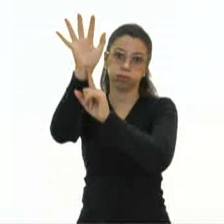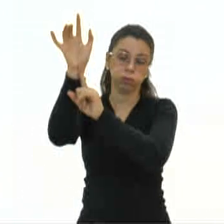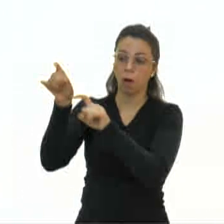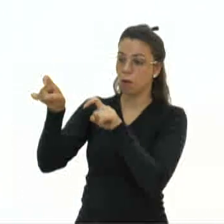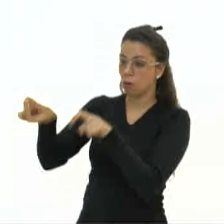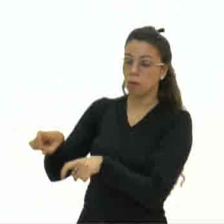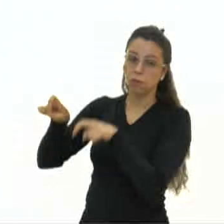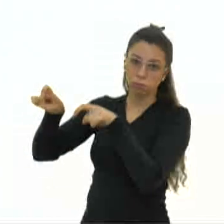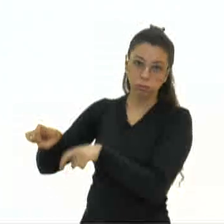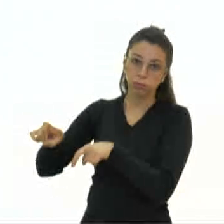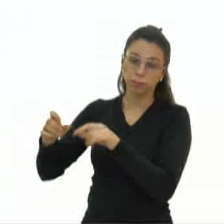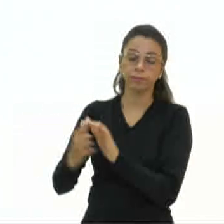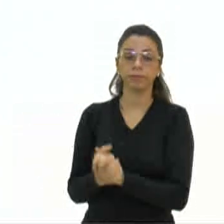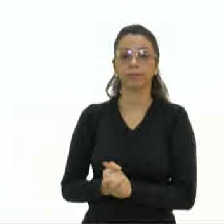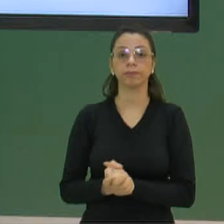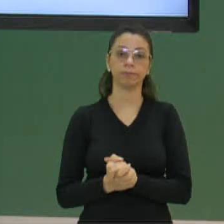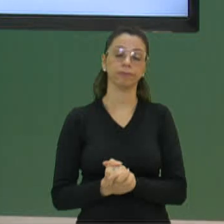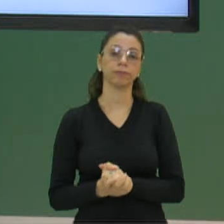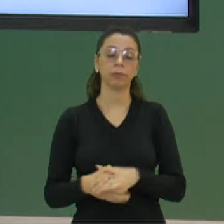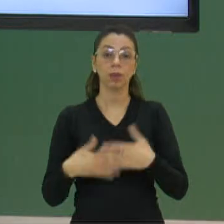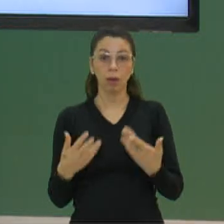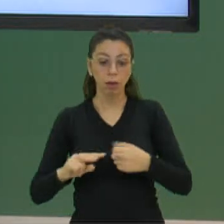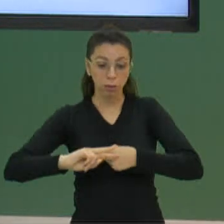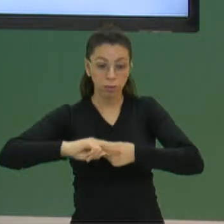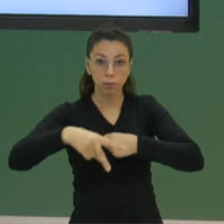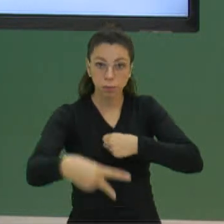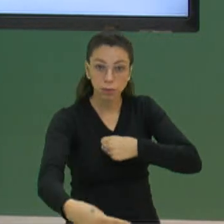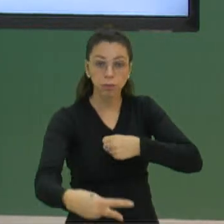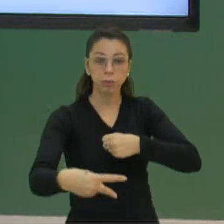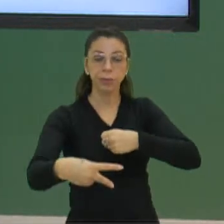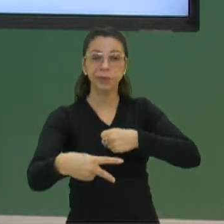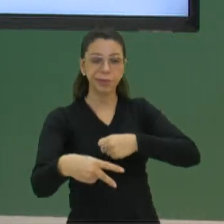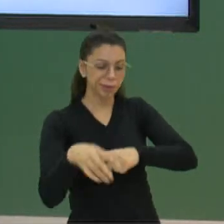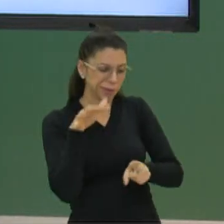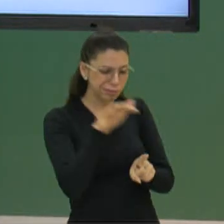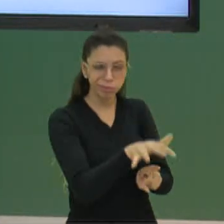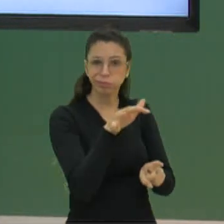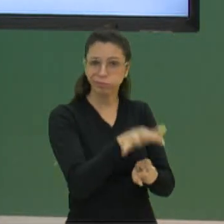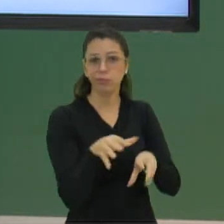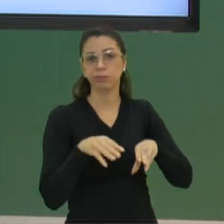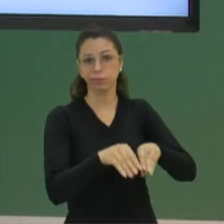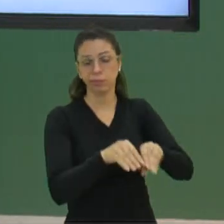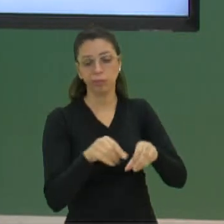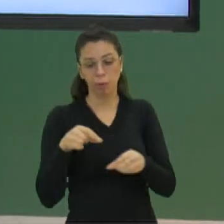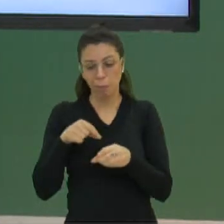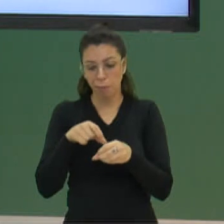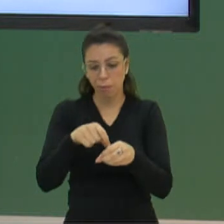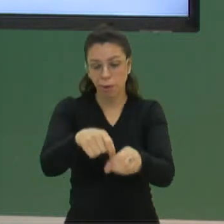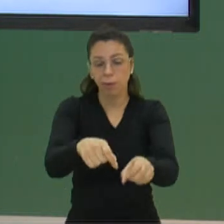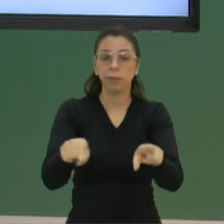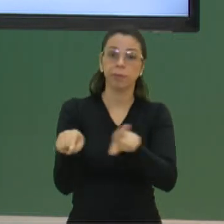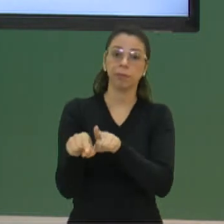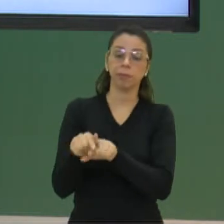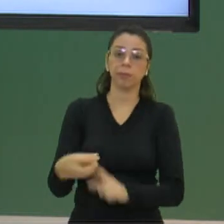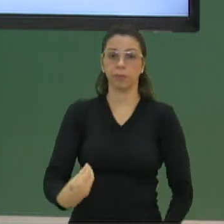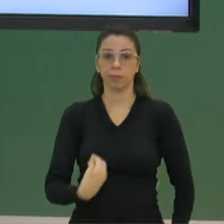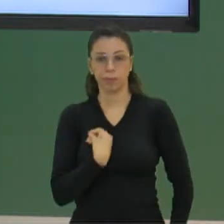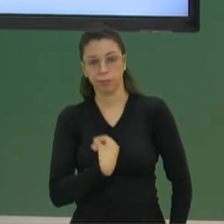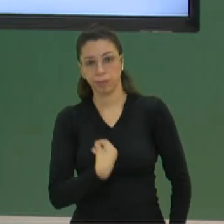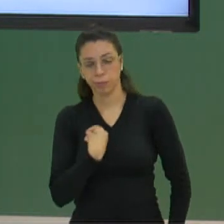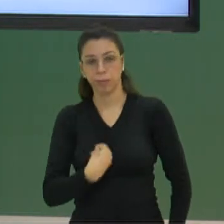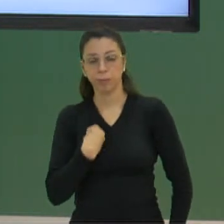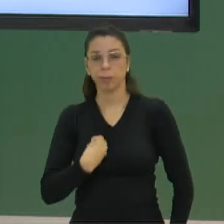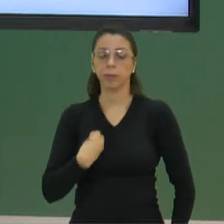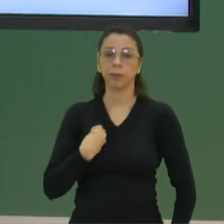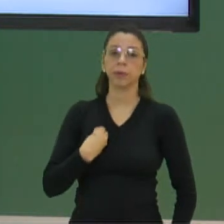agrícola. Então, além de a gente impactar muito o solo quando faz o plantio de alguma coisa, existem equipamentos,